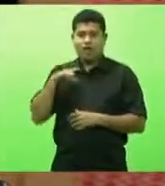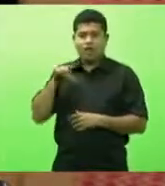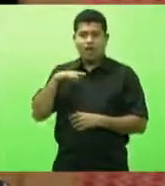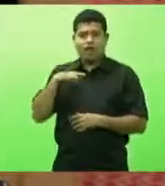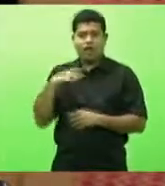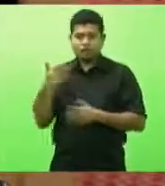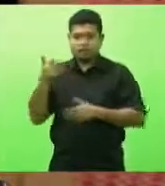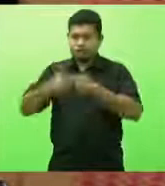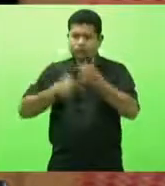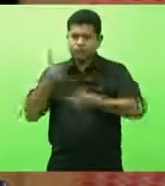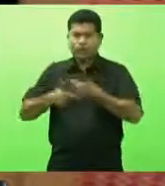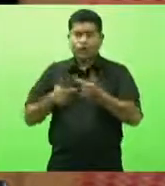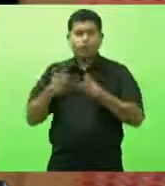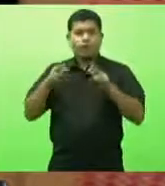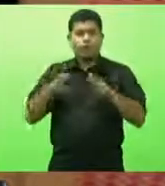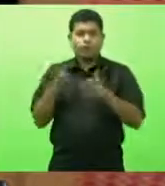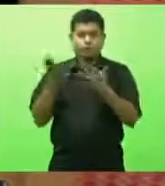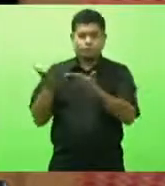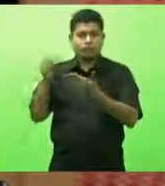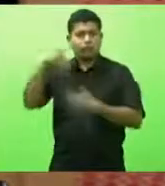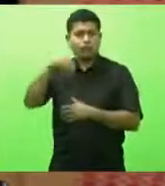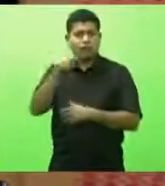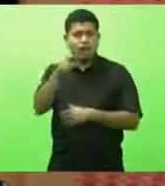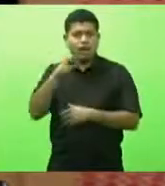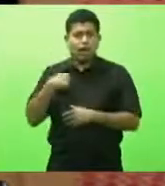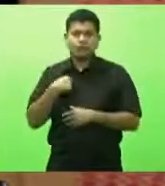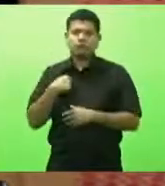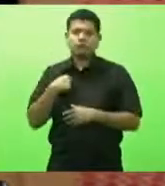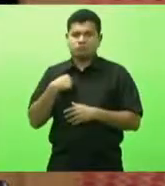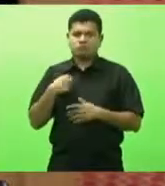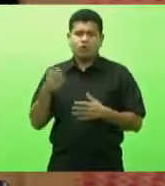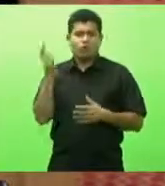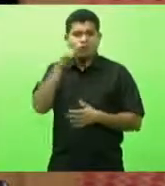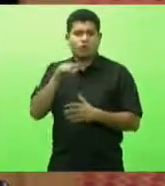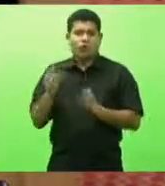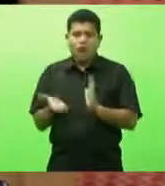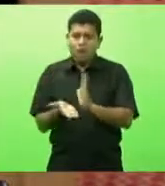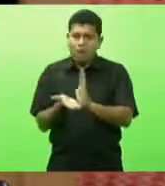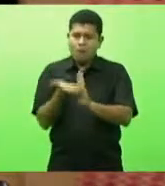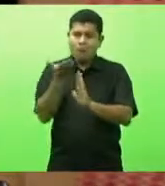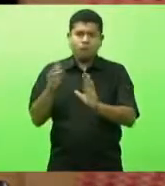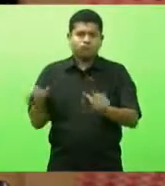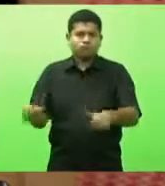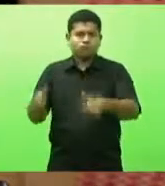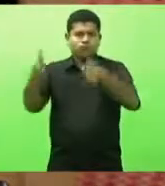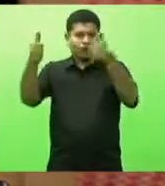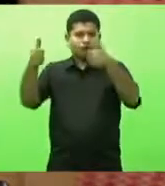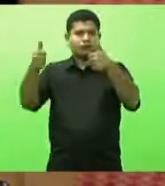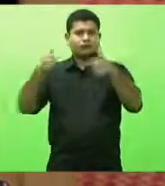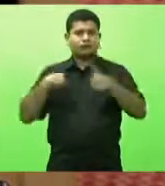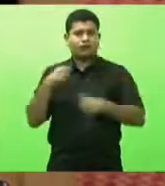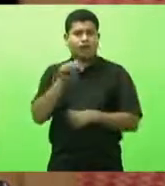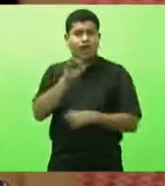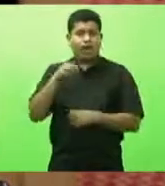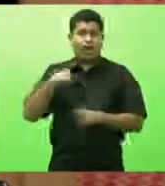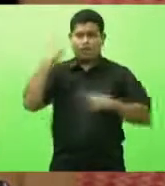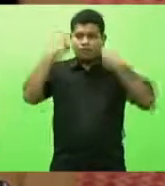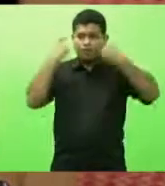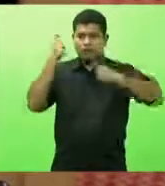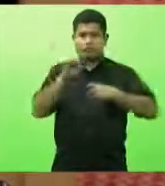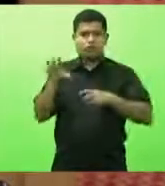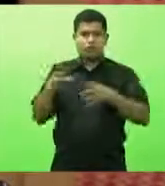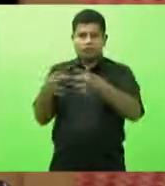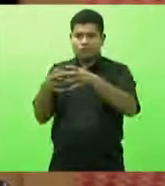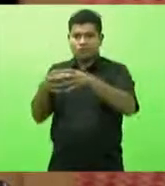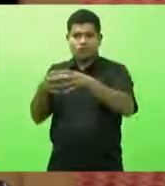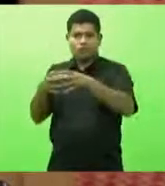vai melhorar muito, porque ele não se preocupa só com o corpo clínico, ele se preocupa